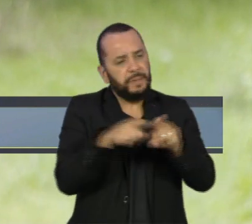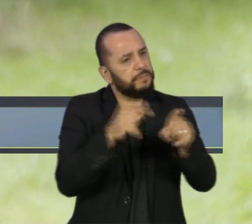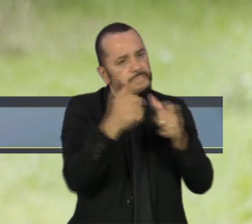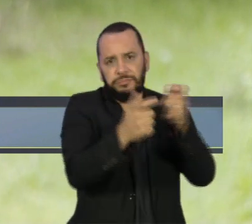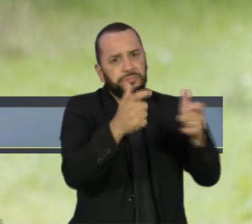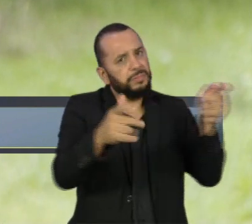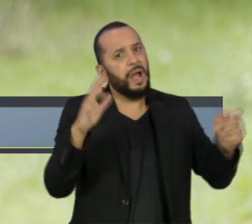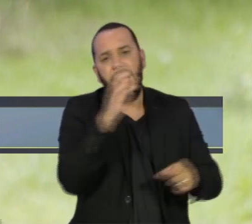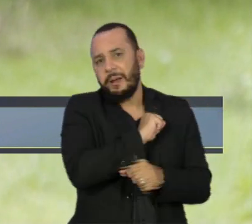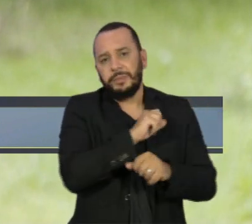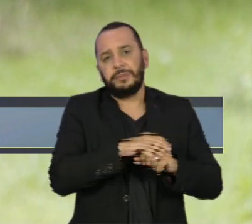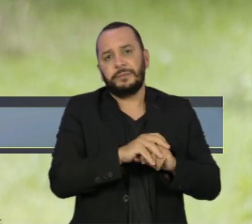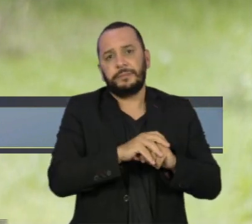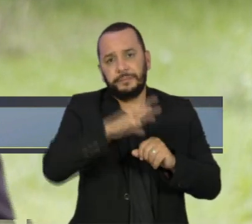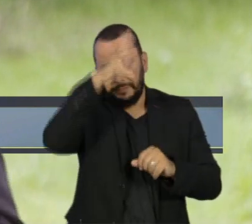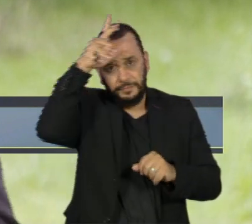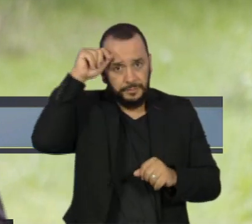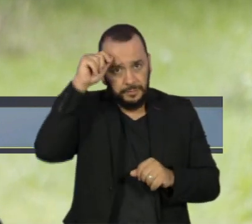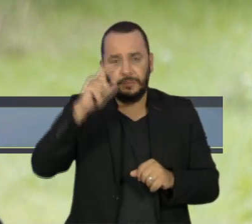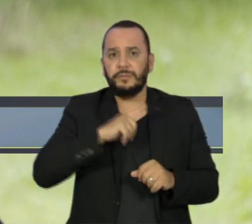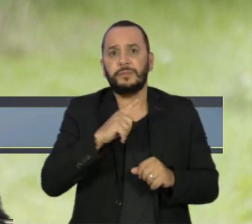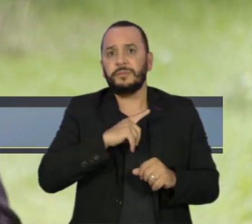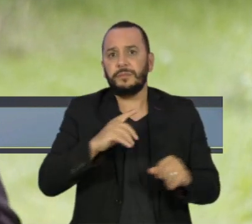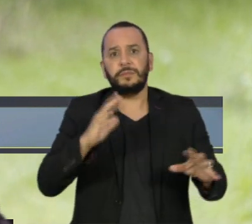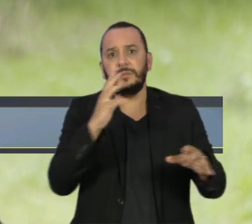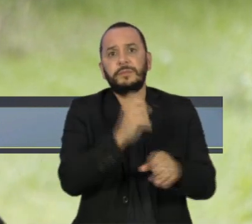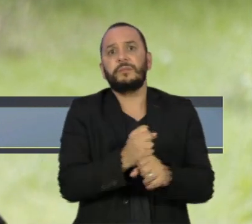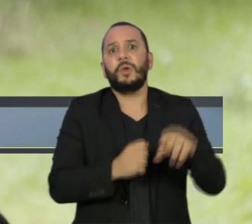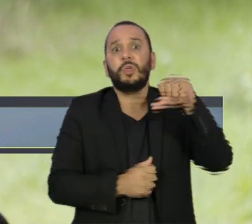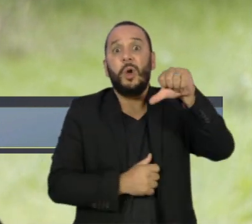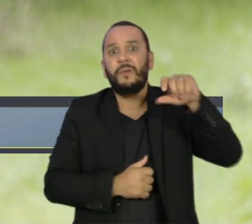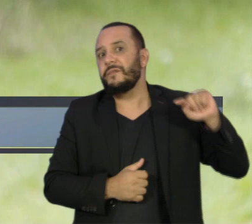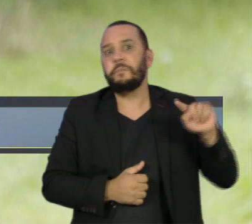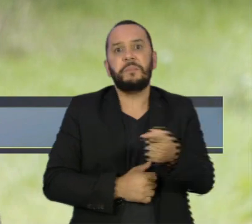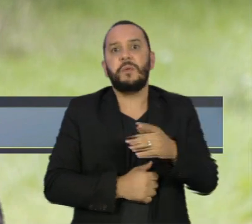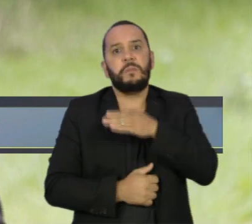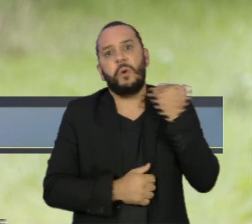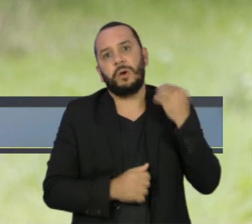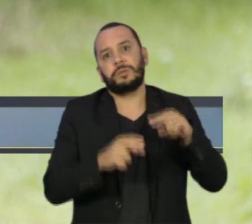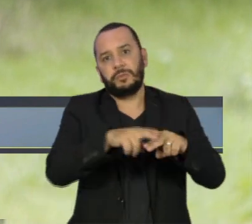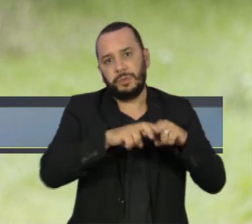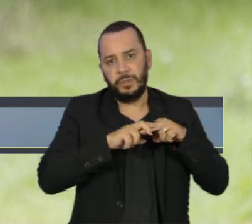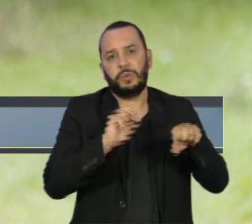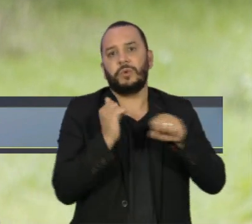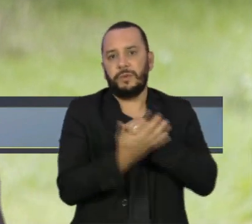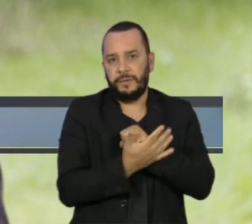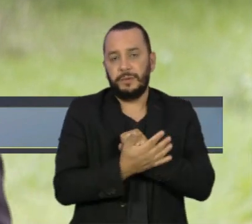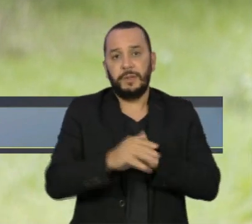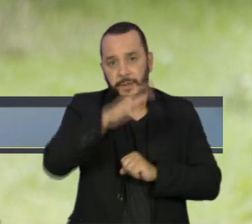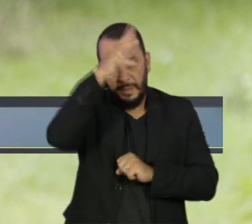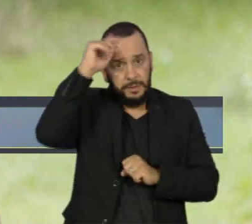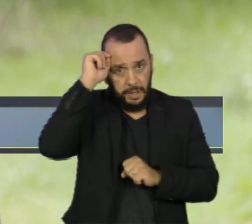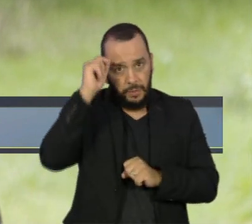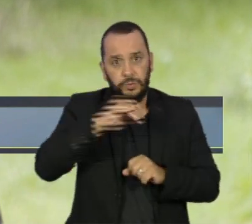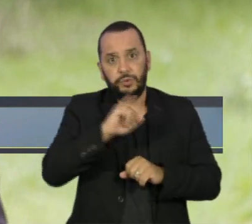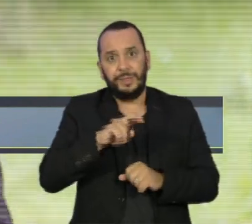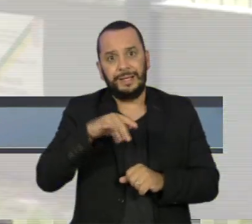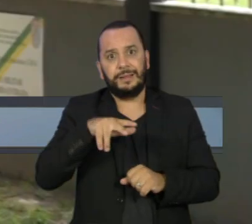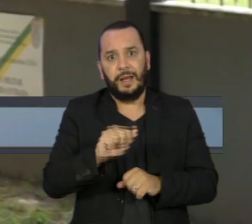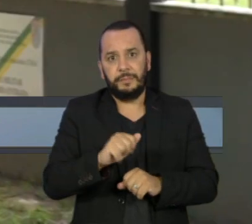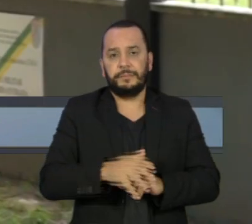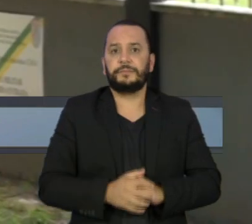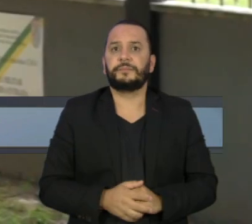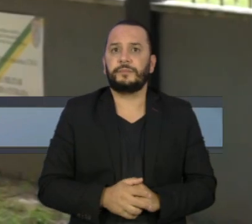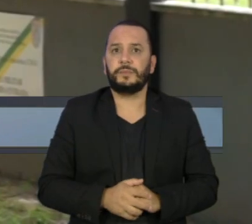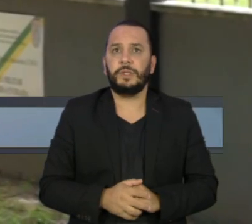massa. Manaus já acumula mais de 9 mil mortes por Covid-19. De Manaus, Juliana Silva.